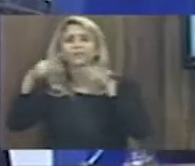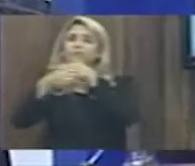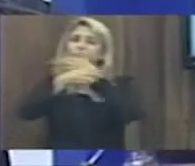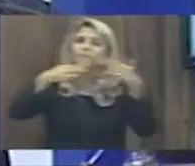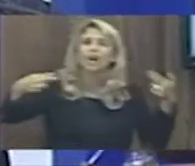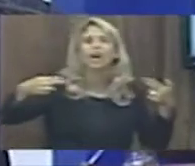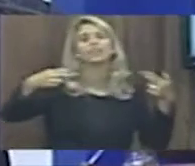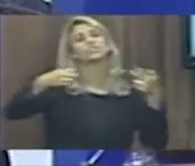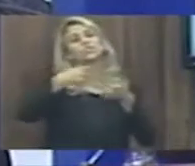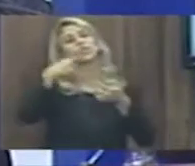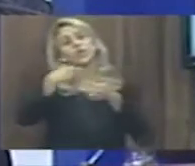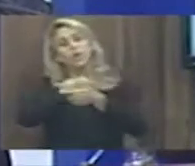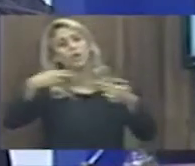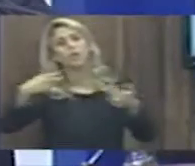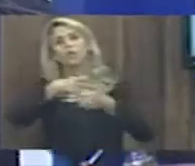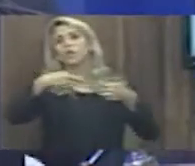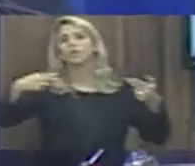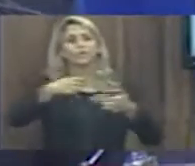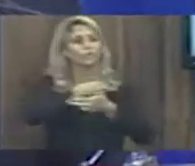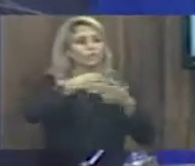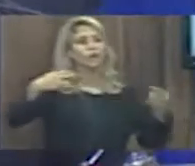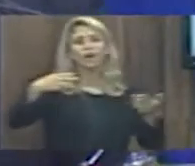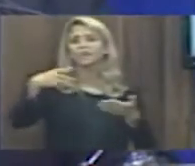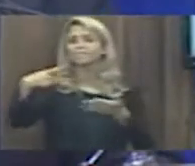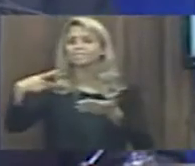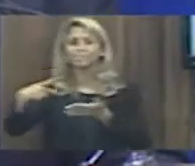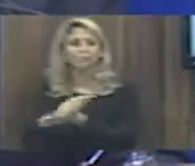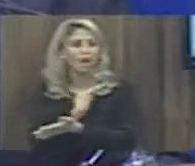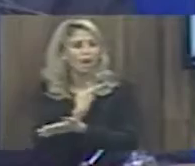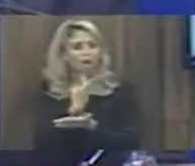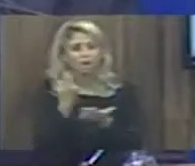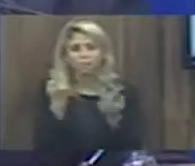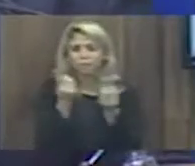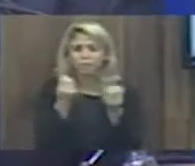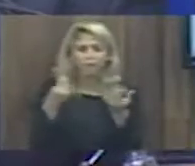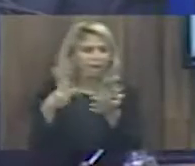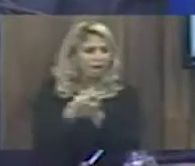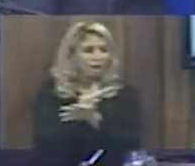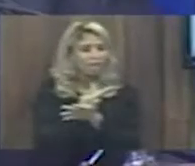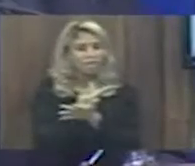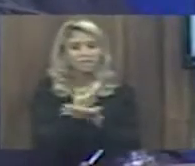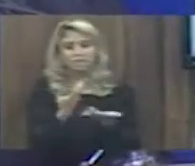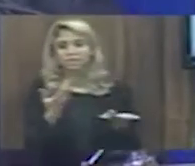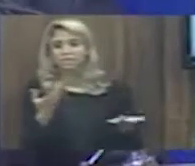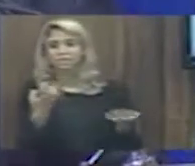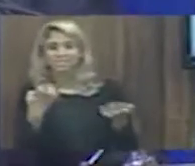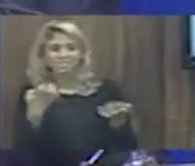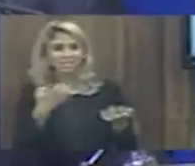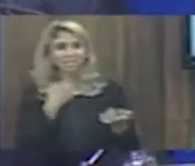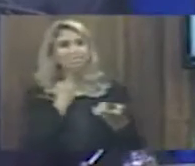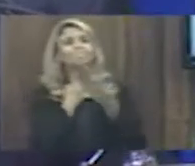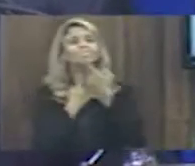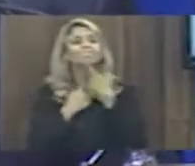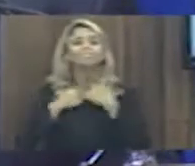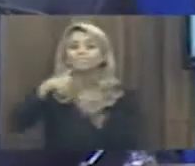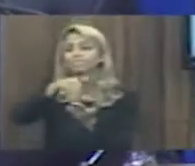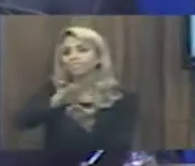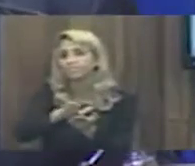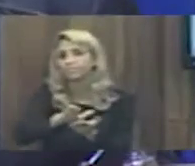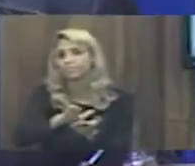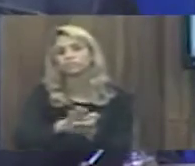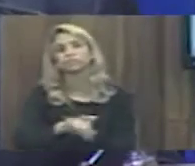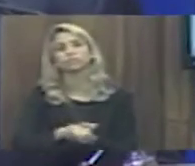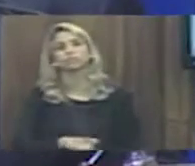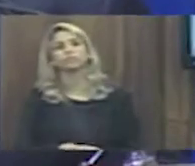Não tenho outra alternativa, se não fazer um requerimento que está tramitando na